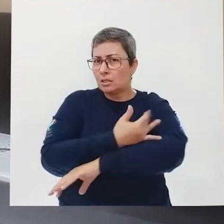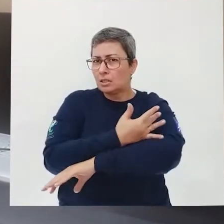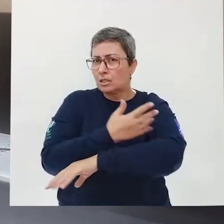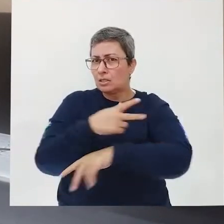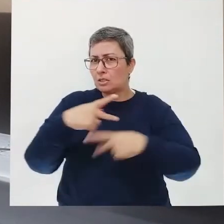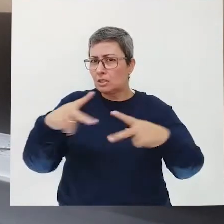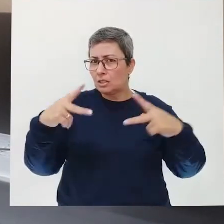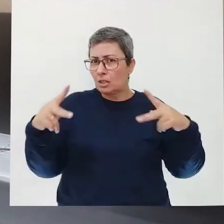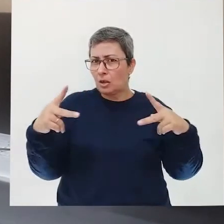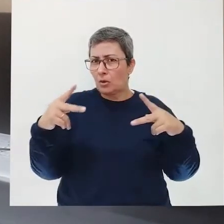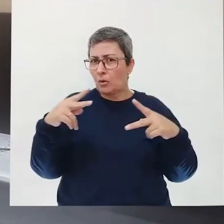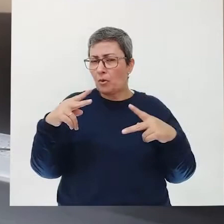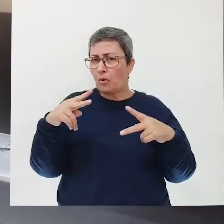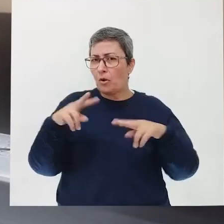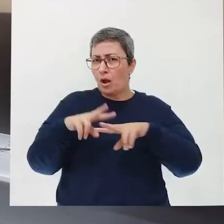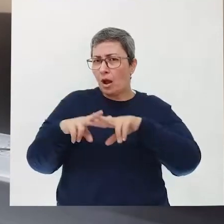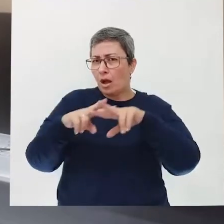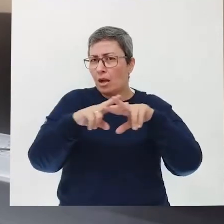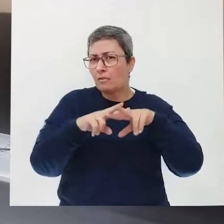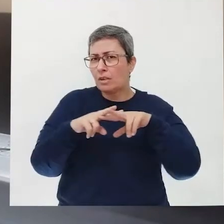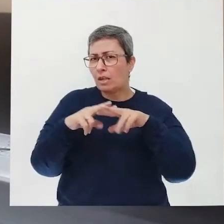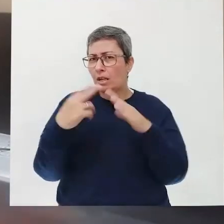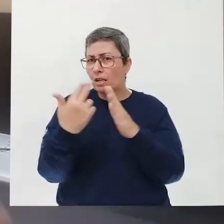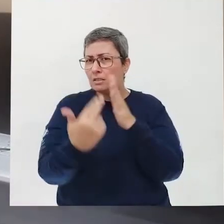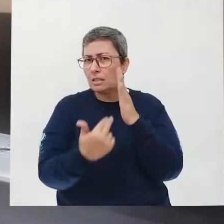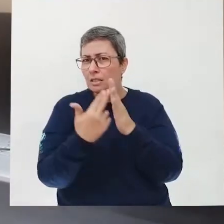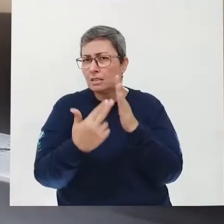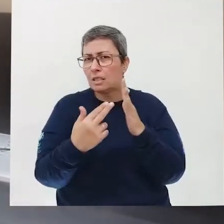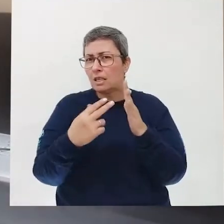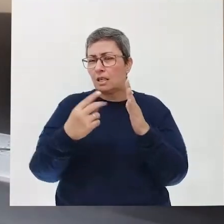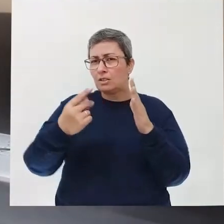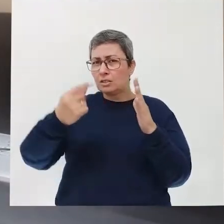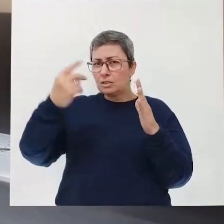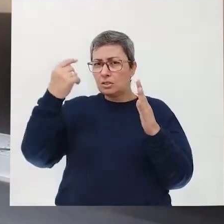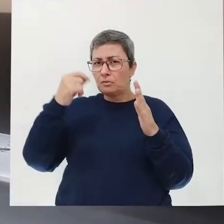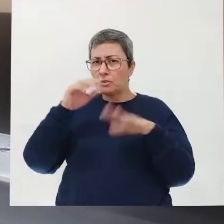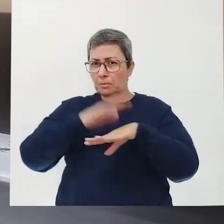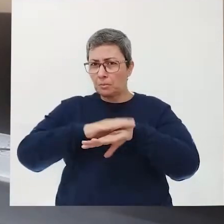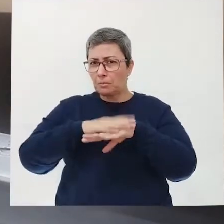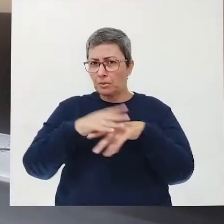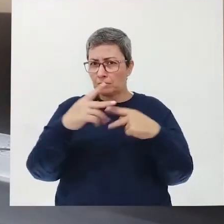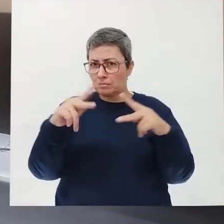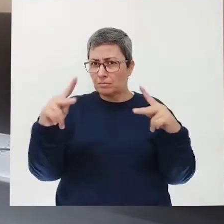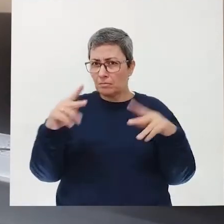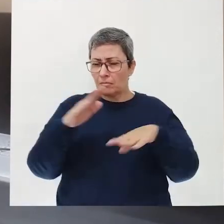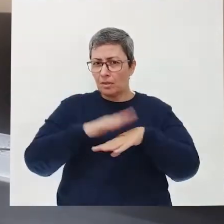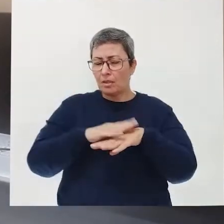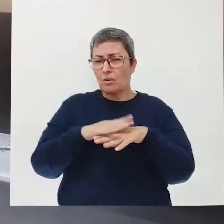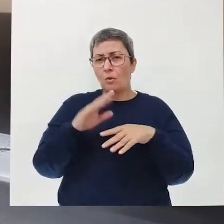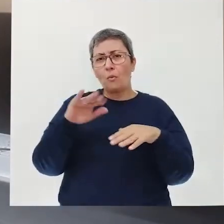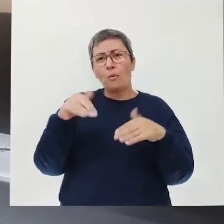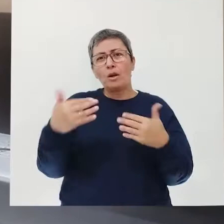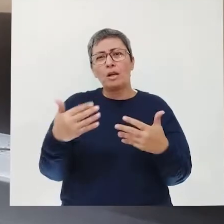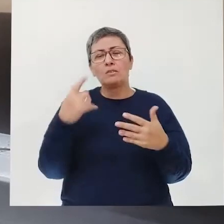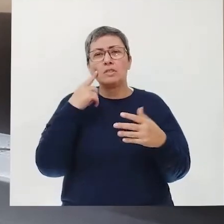ao rever alguns desenhos antigos que você mesmo fez, né? Quando você busca lá